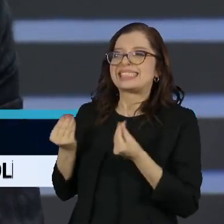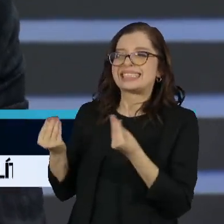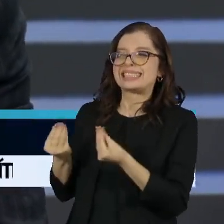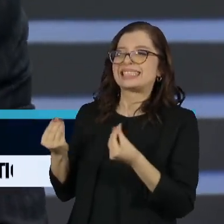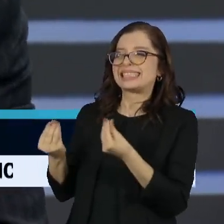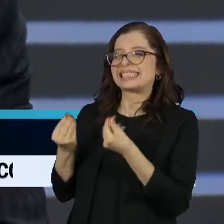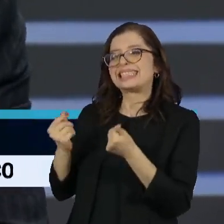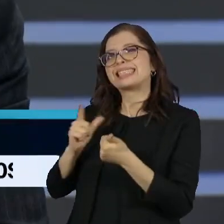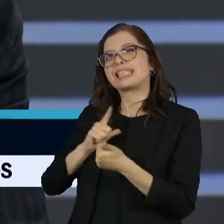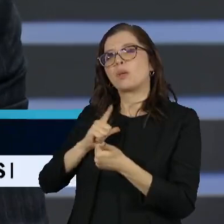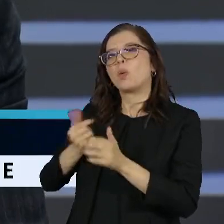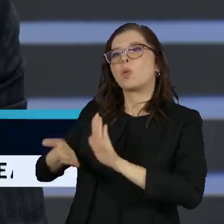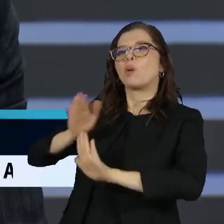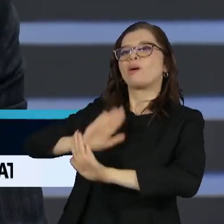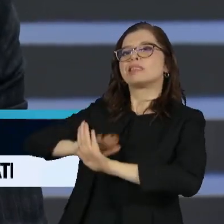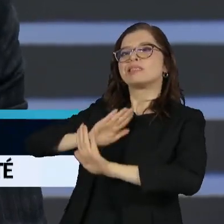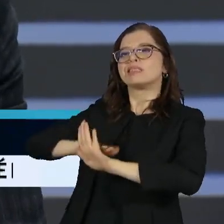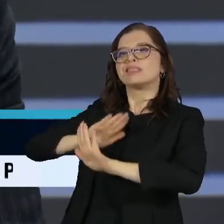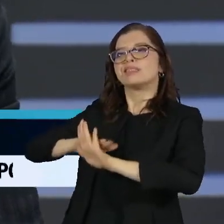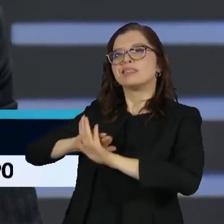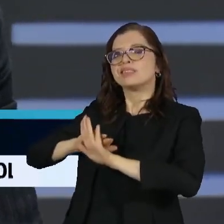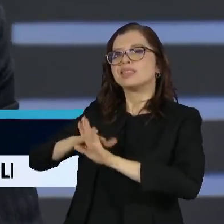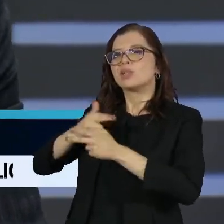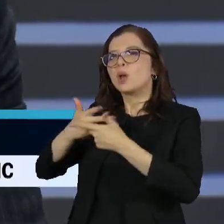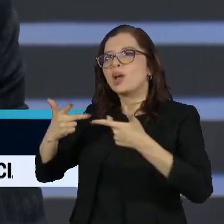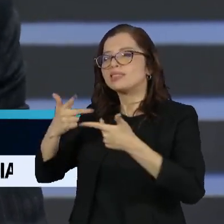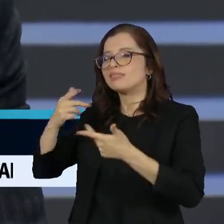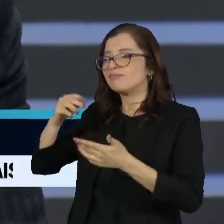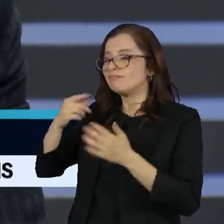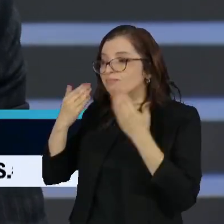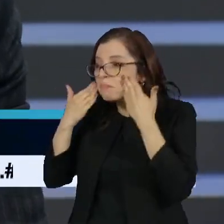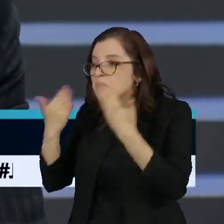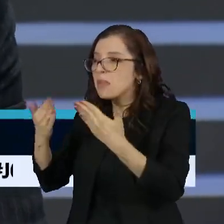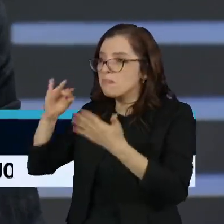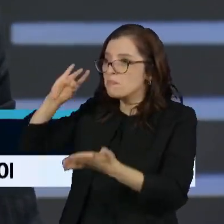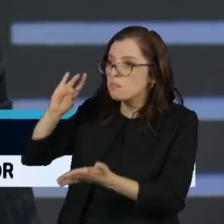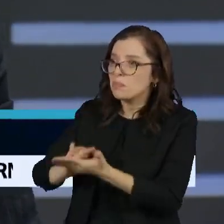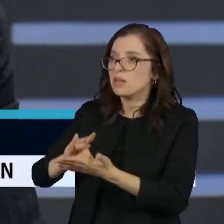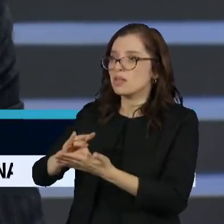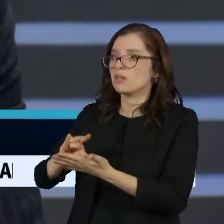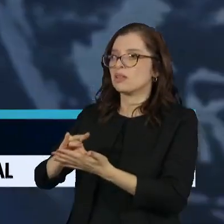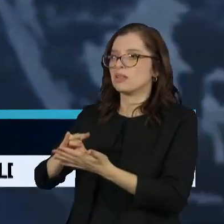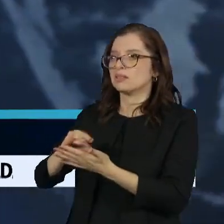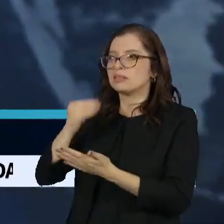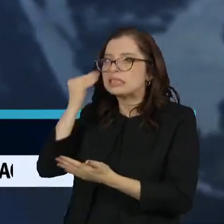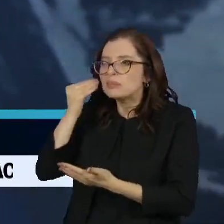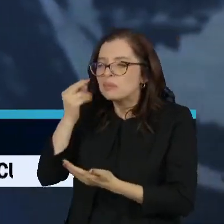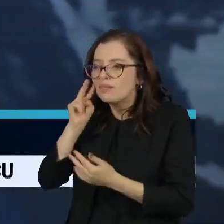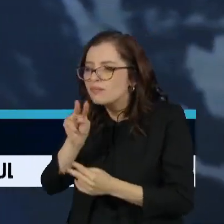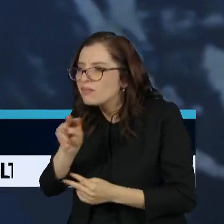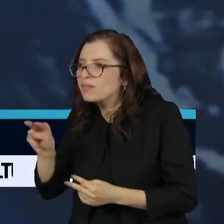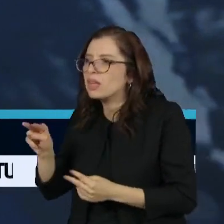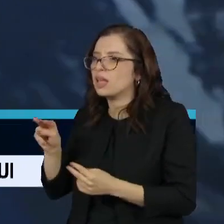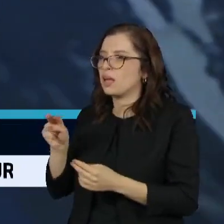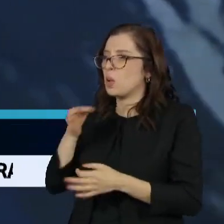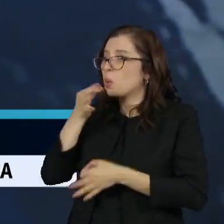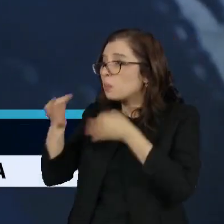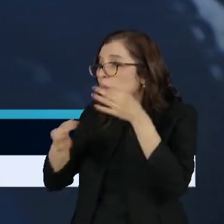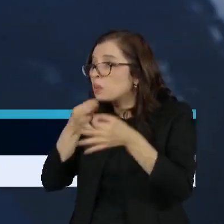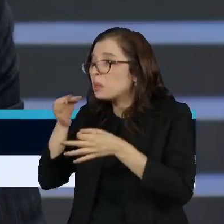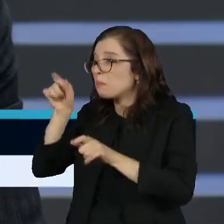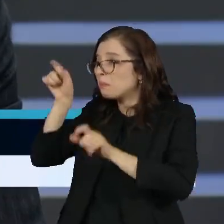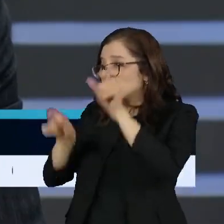pareça, entre a experiência com o novo governo, do ponto de vista econômico, pelo menos, que deveria, pelos números econômicos, ter melhorado, não